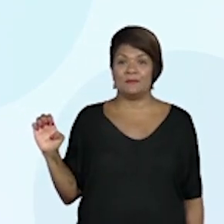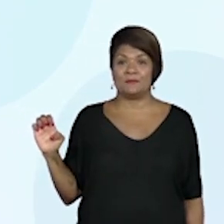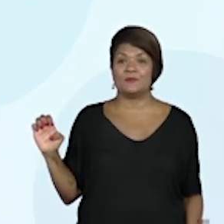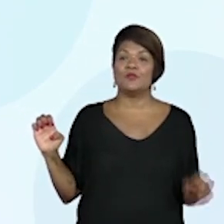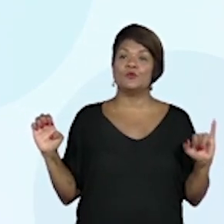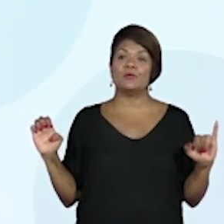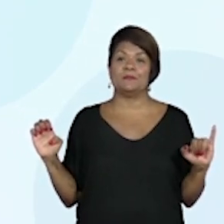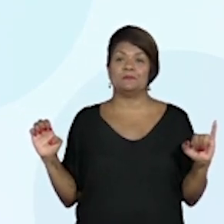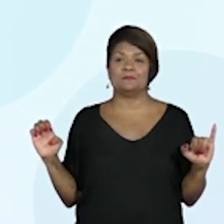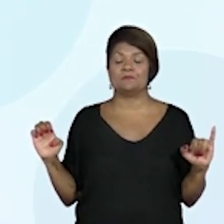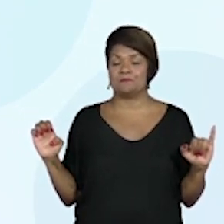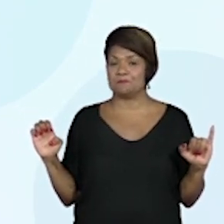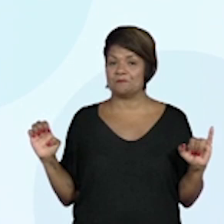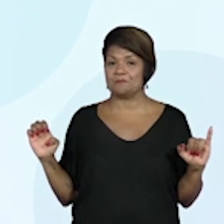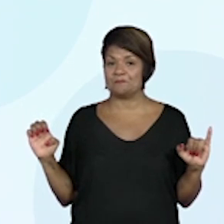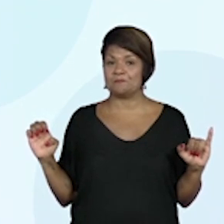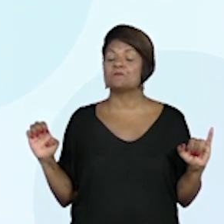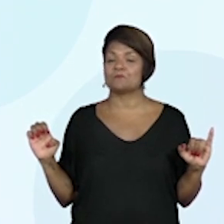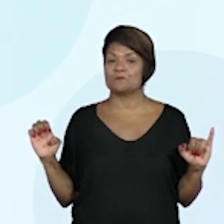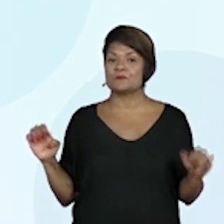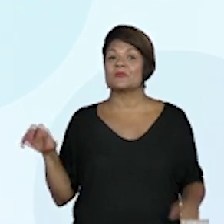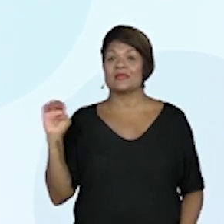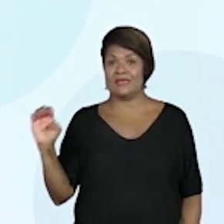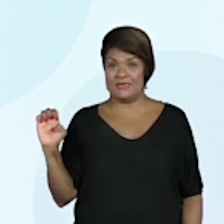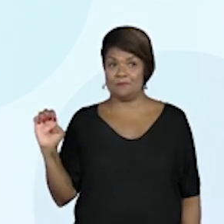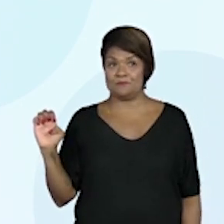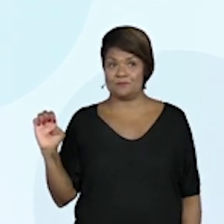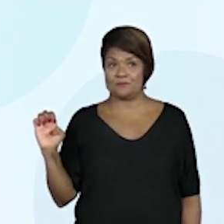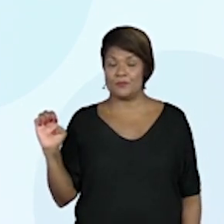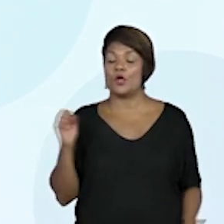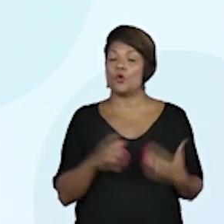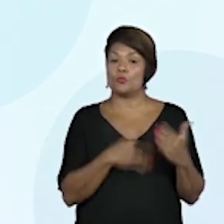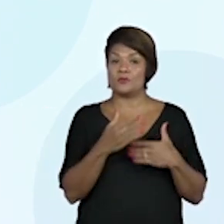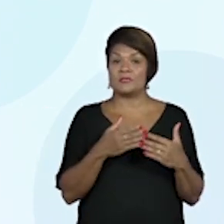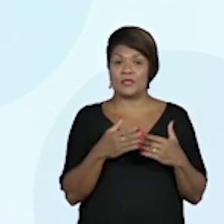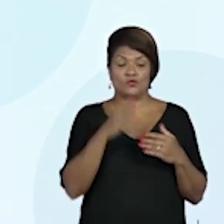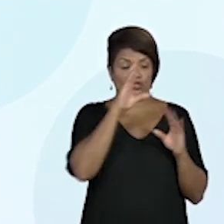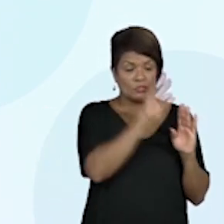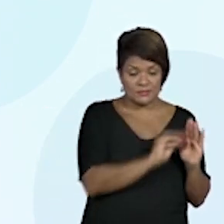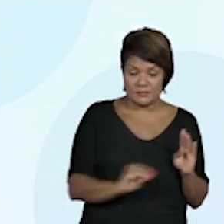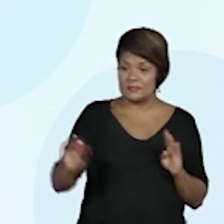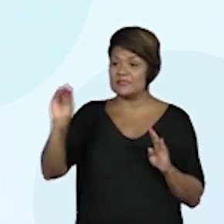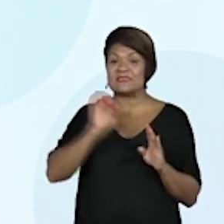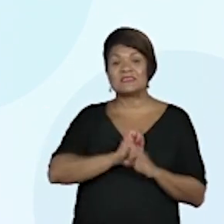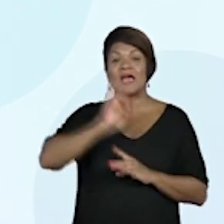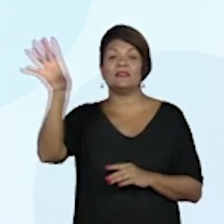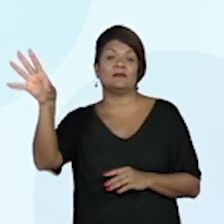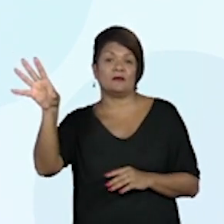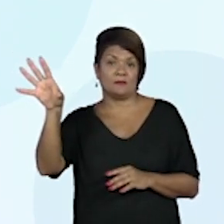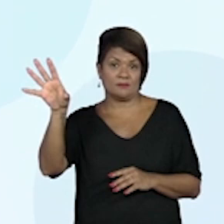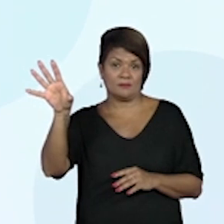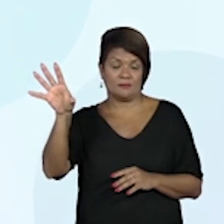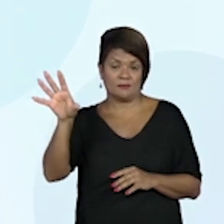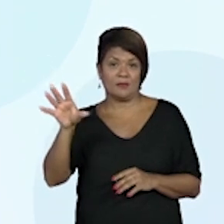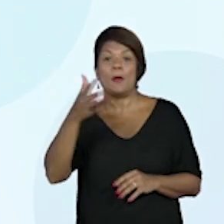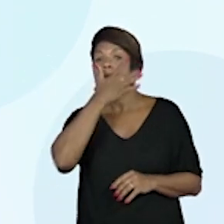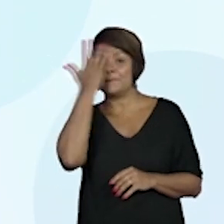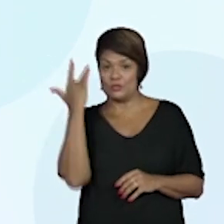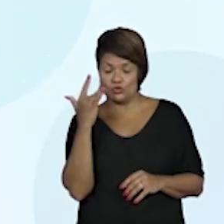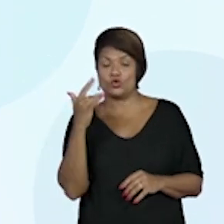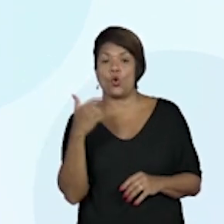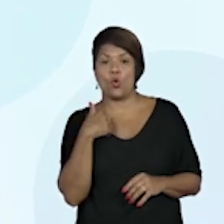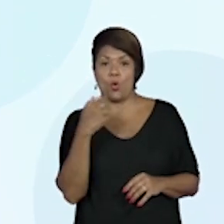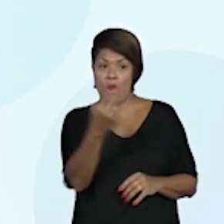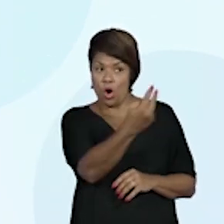Emigração, pessoal, é o processo de saída de um lugar, tá bom? Eu estou saindo. As pessoas que vêm, eu